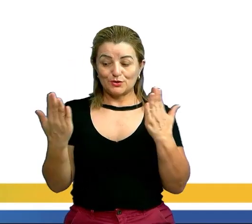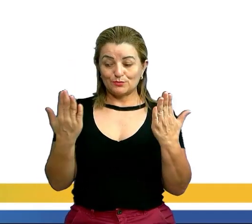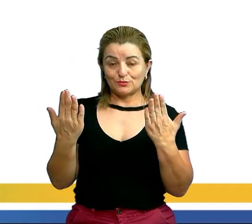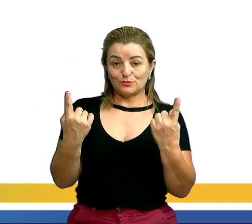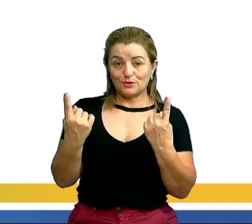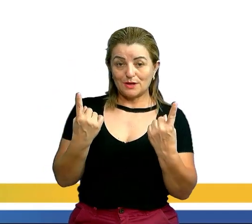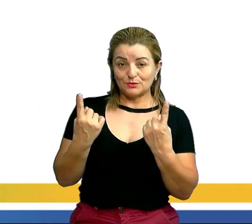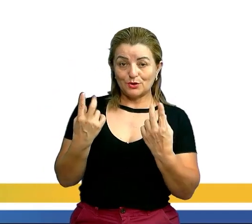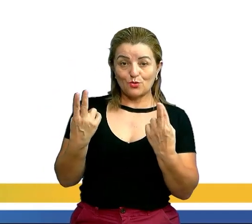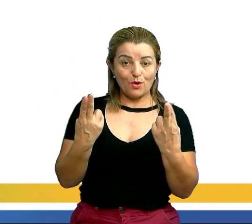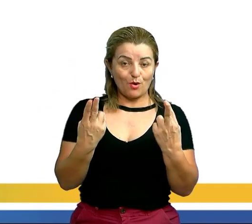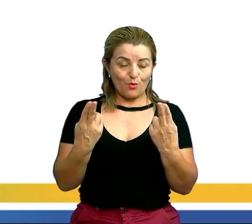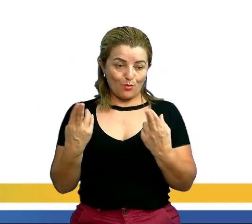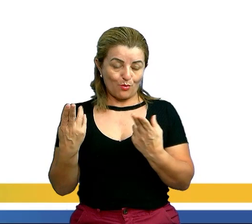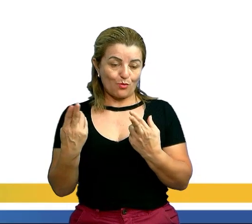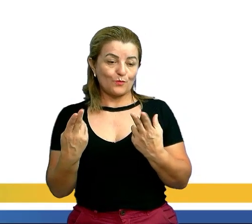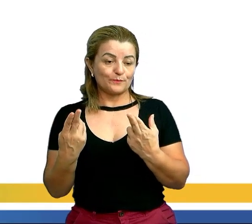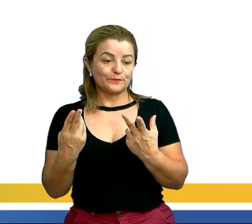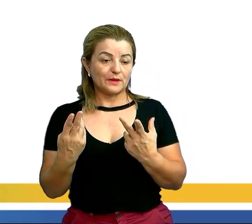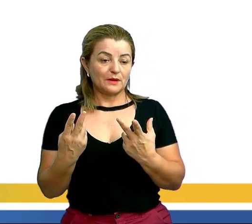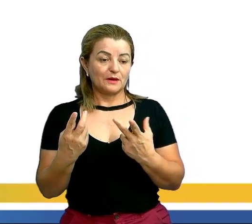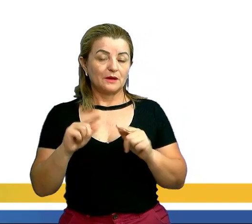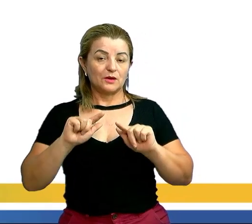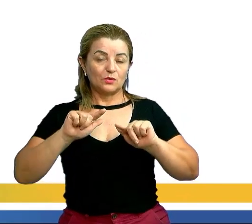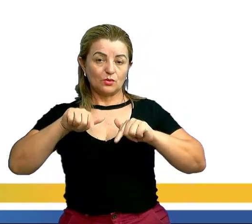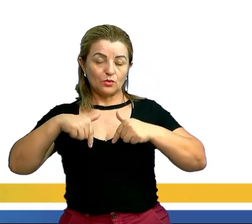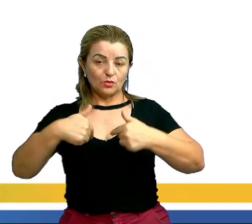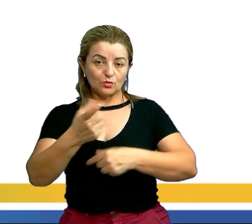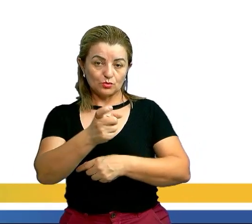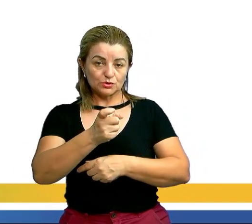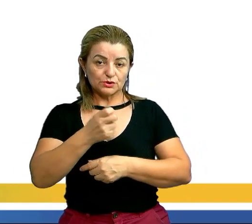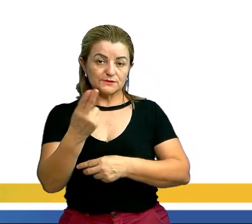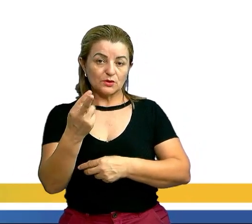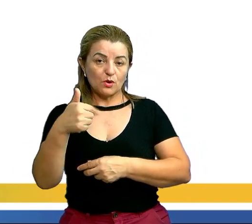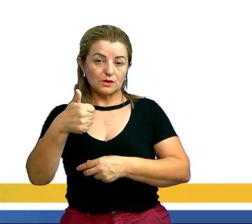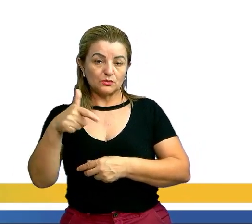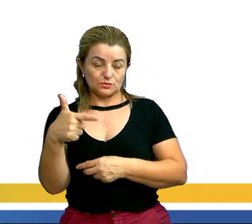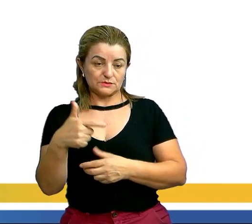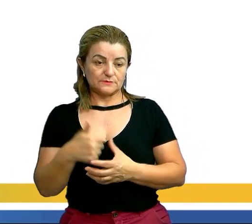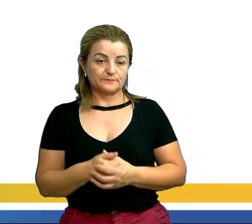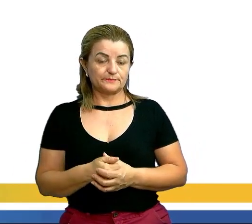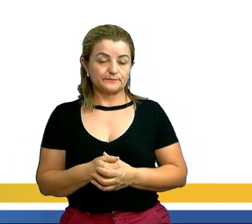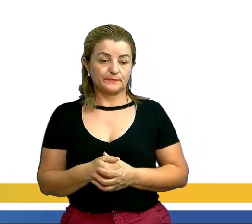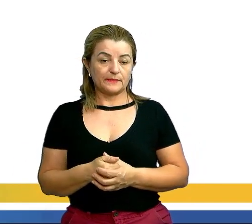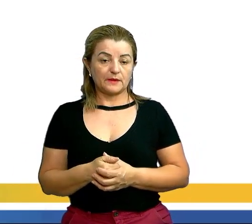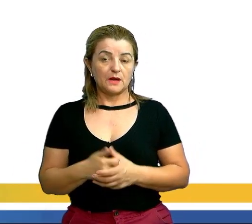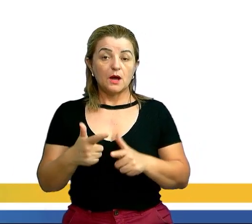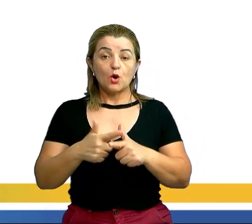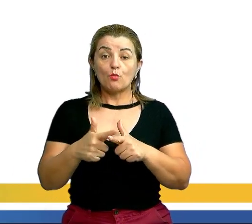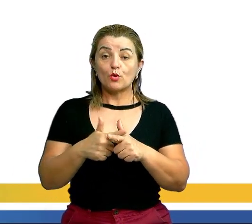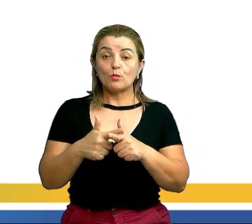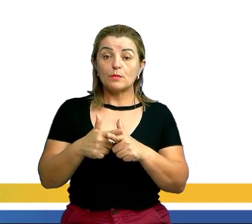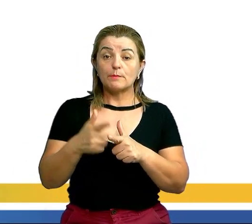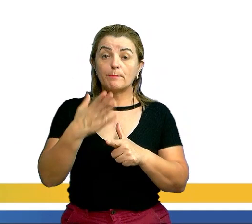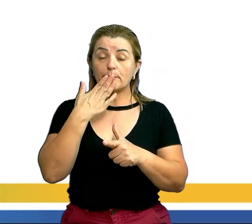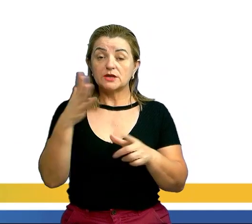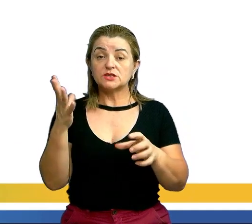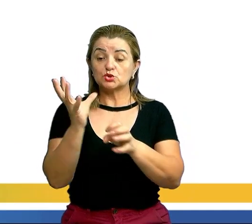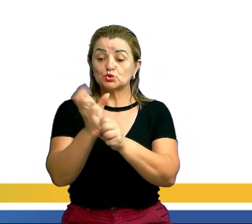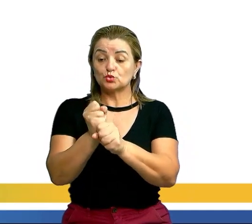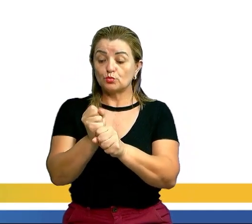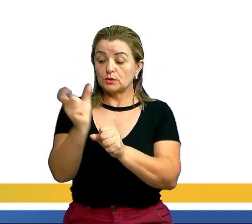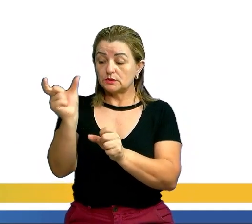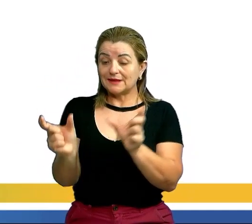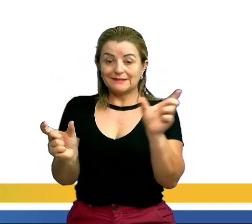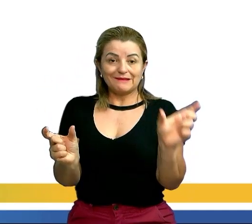O 5 que está multiplicando passa dividindo. Logo, meu X é igual a 12. O problema pede a soma da idade deles. E 12